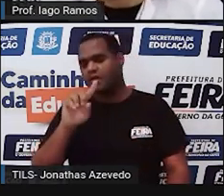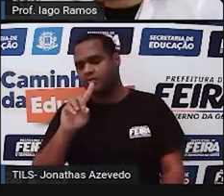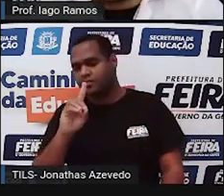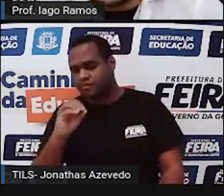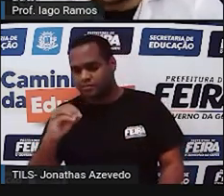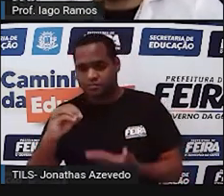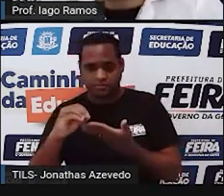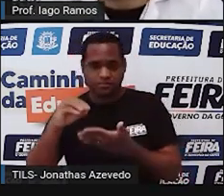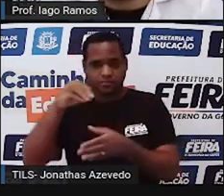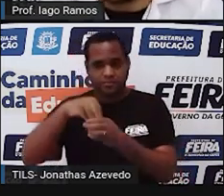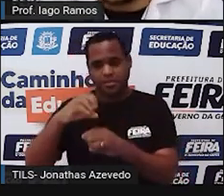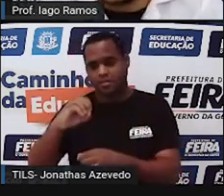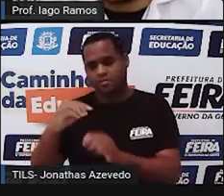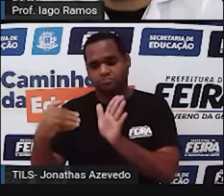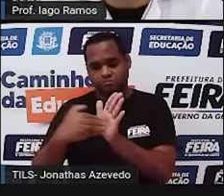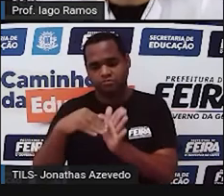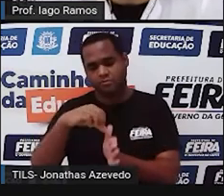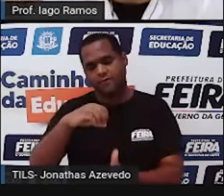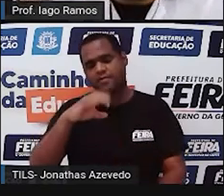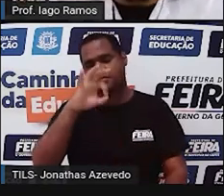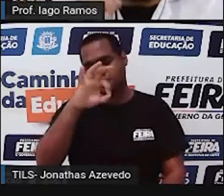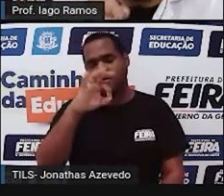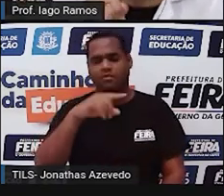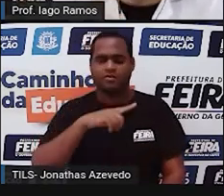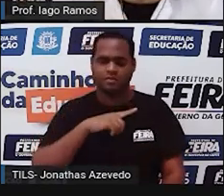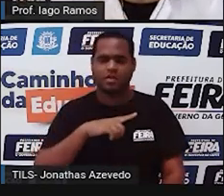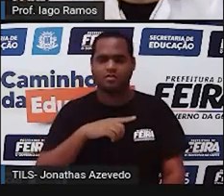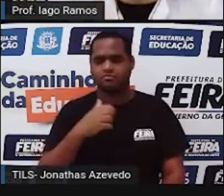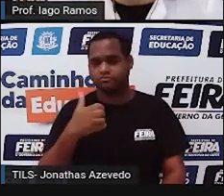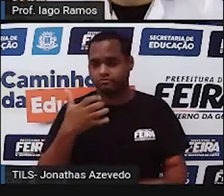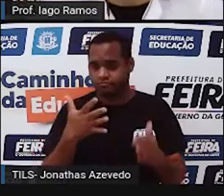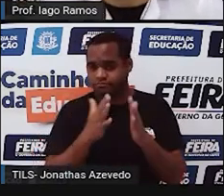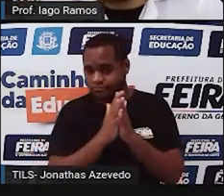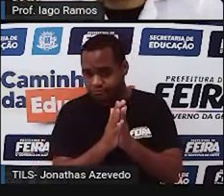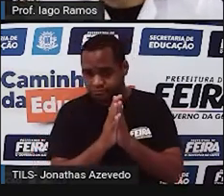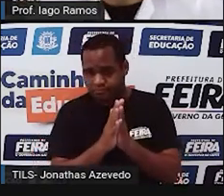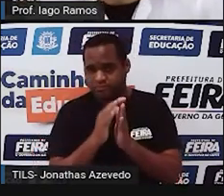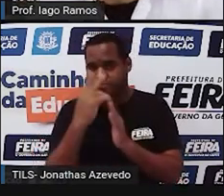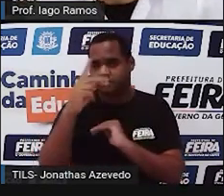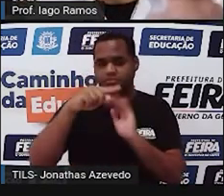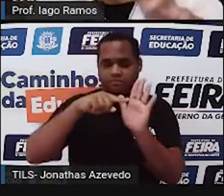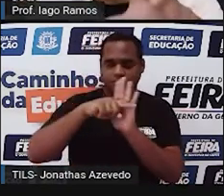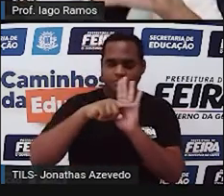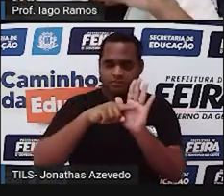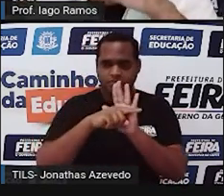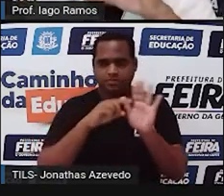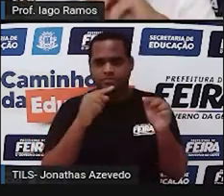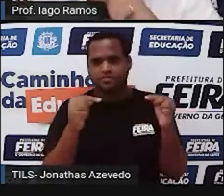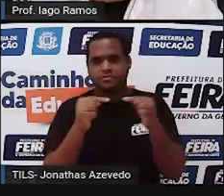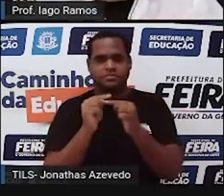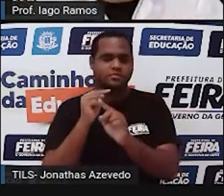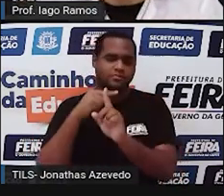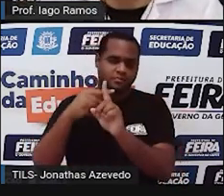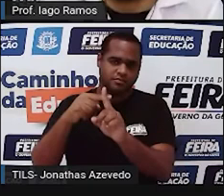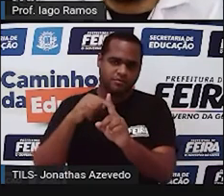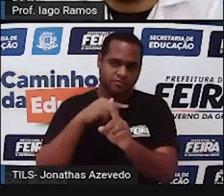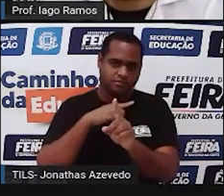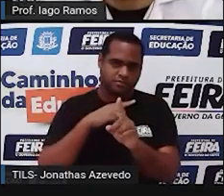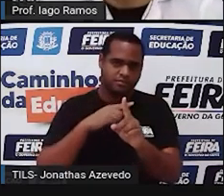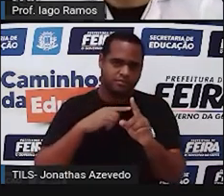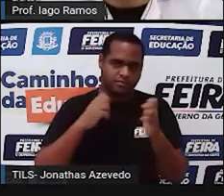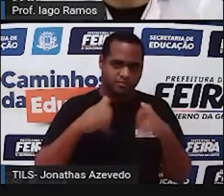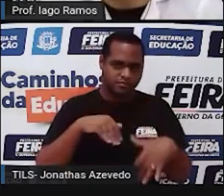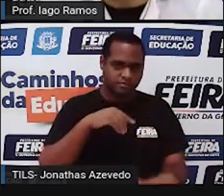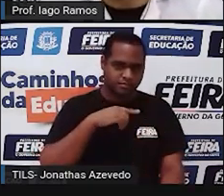medidas entre 0 e 90 graus. Faz esse favorzinho para mim também, investiga aí, soma esses três ângulos aí,